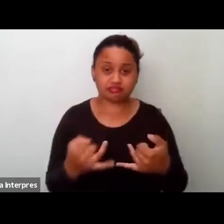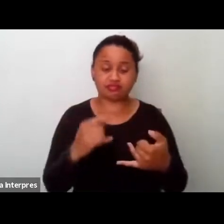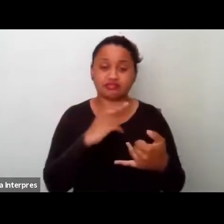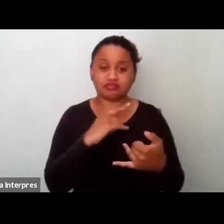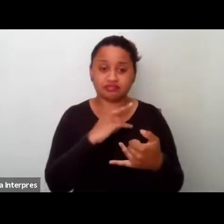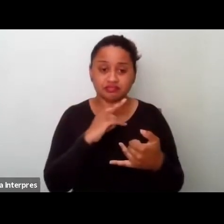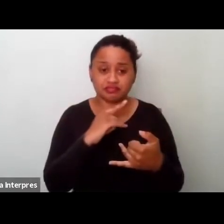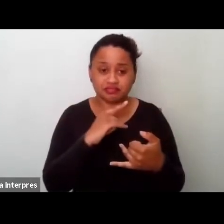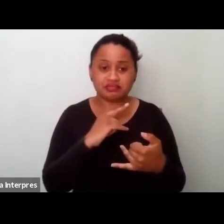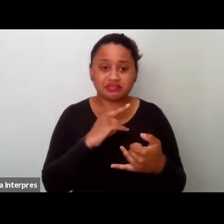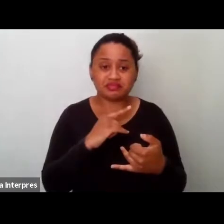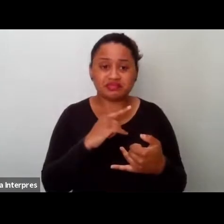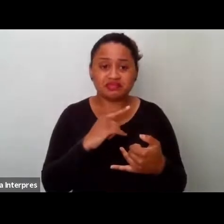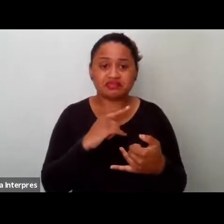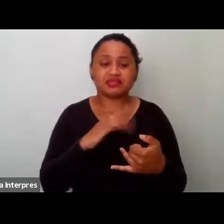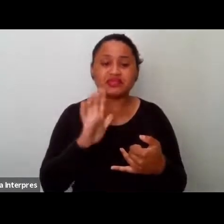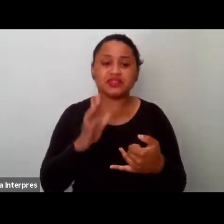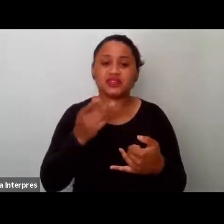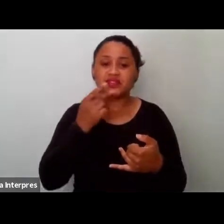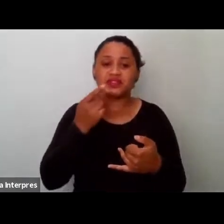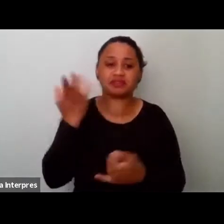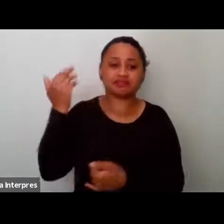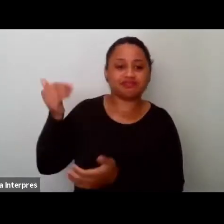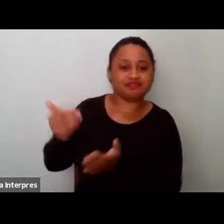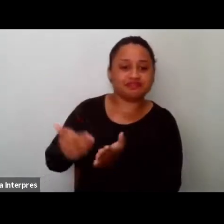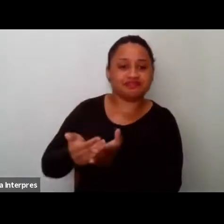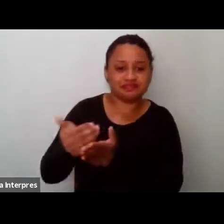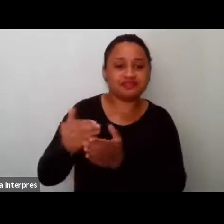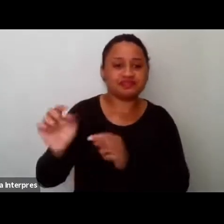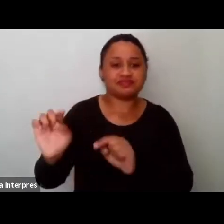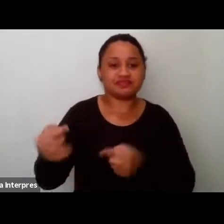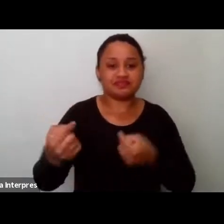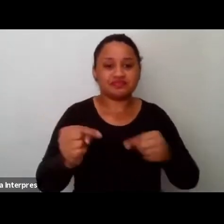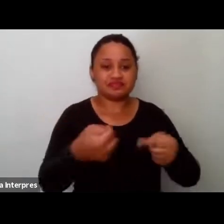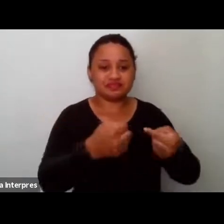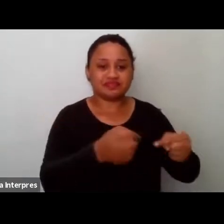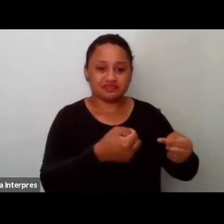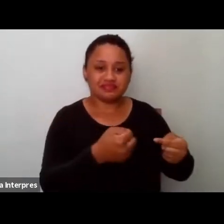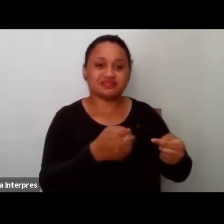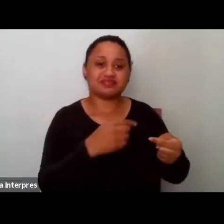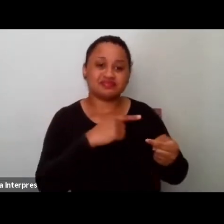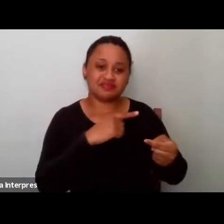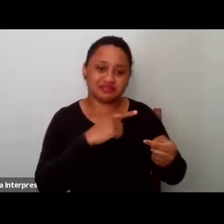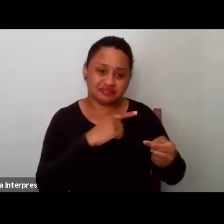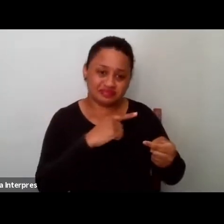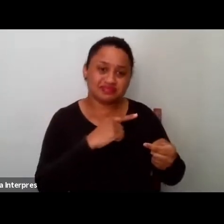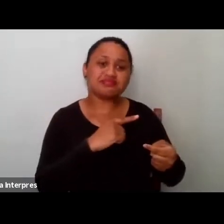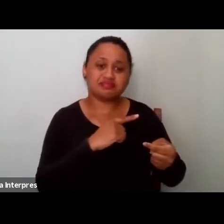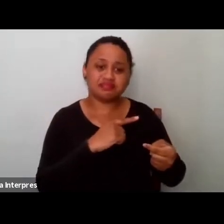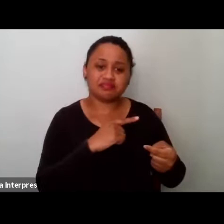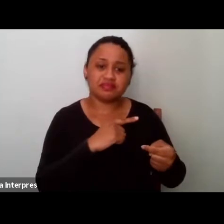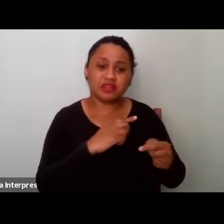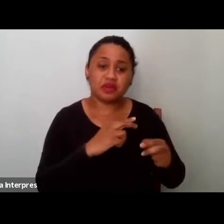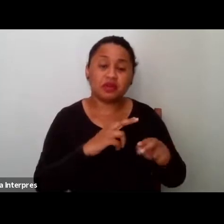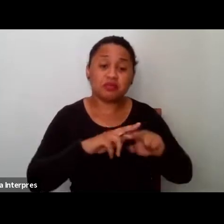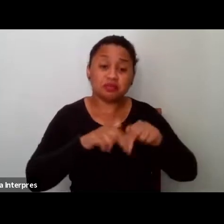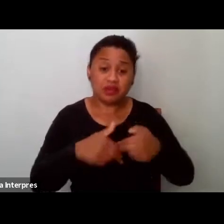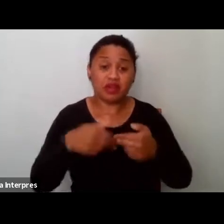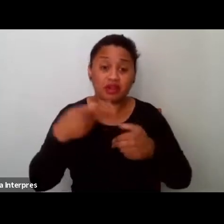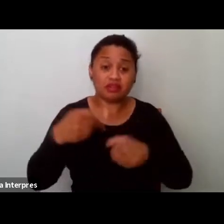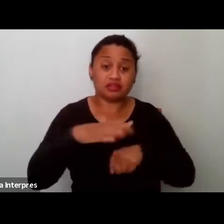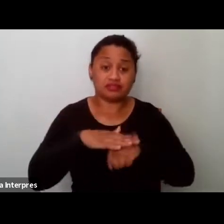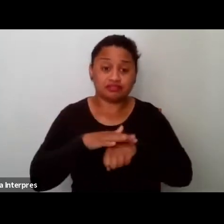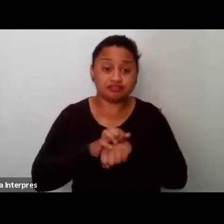com um pouco do que a Rita já colocou lá no começo, né? Os desafios de que algumas pessoas não poderem ficar presentes por conta da própria pandemia.